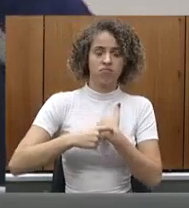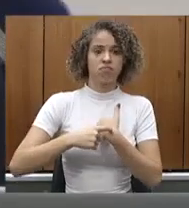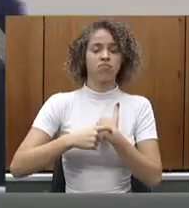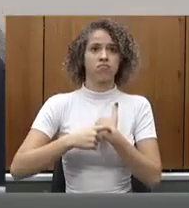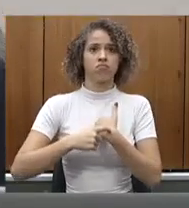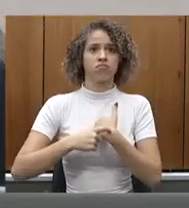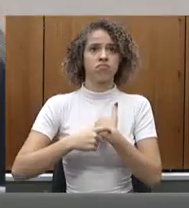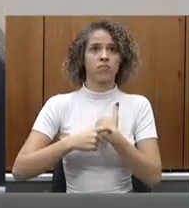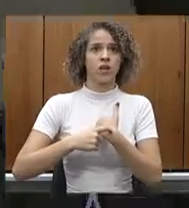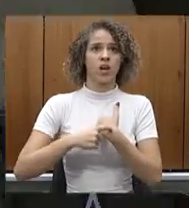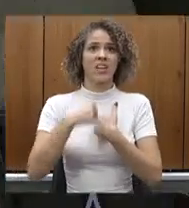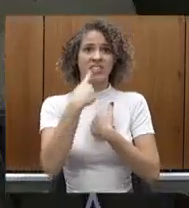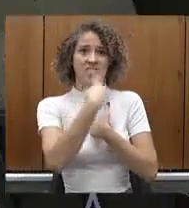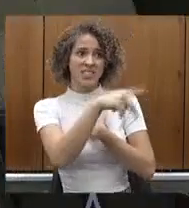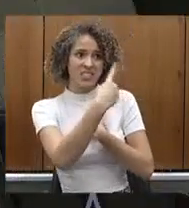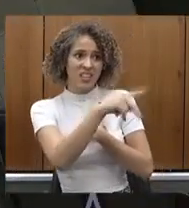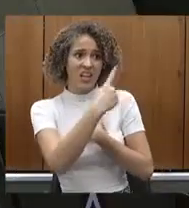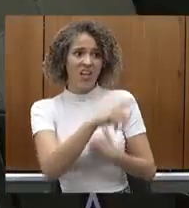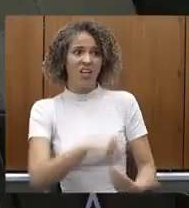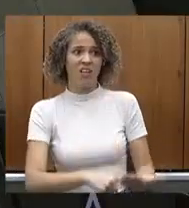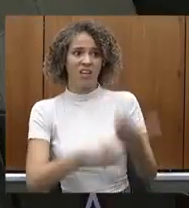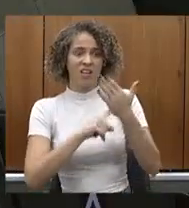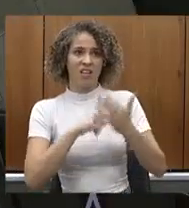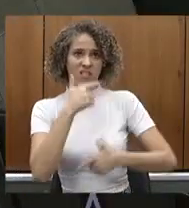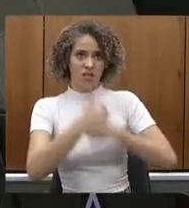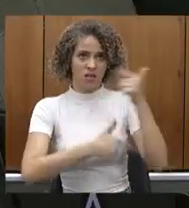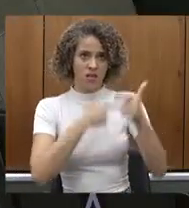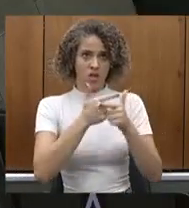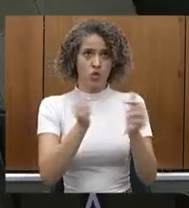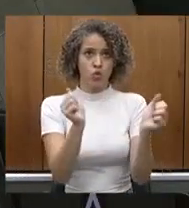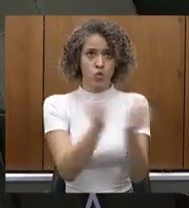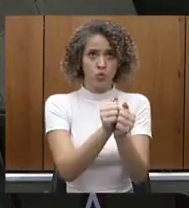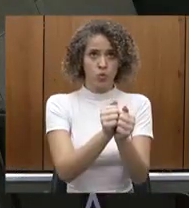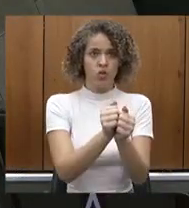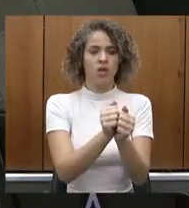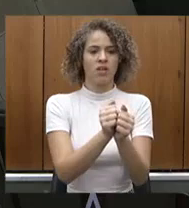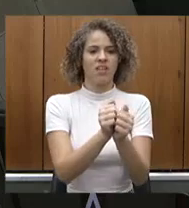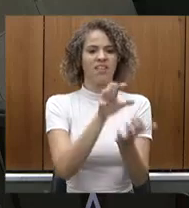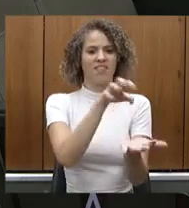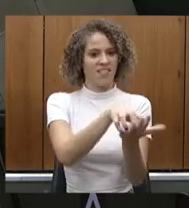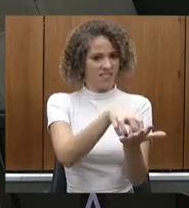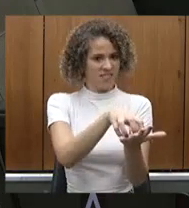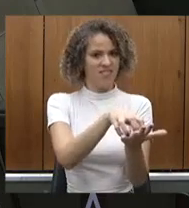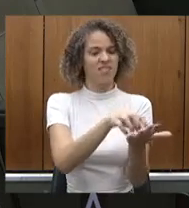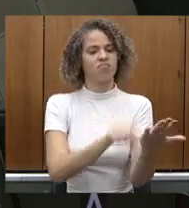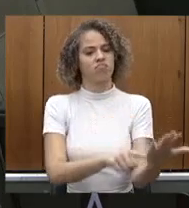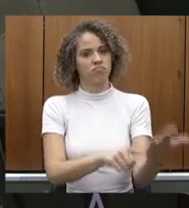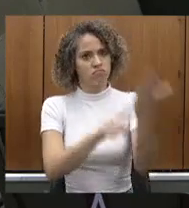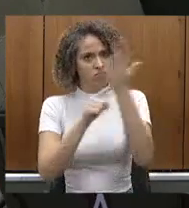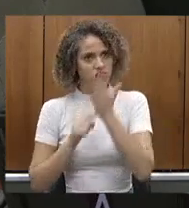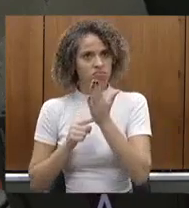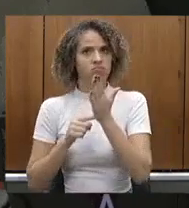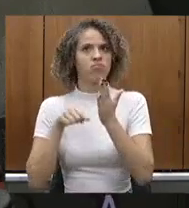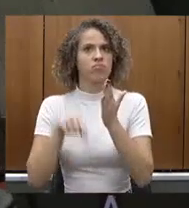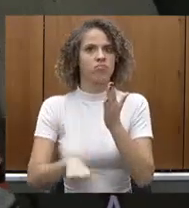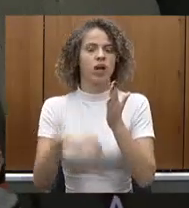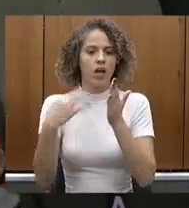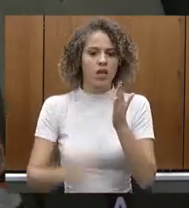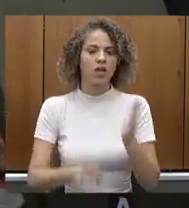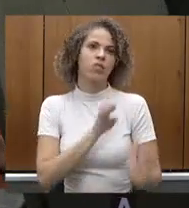o seu trabalho, o seu empenho junto com a sua equipe para que as cirurgias cardíacas não fossem paralisadas no Estado.